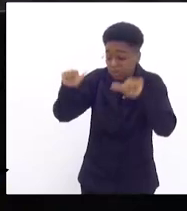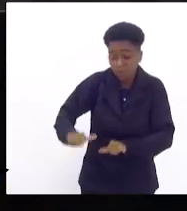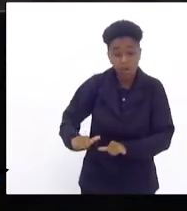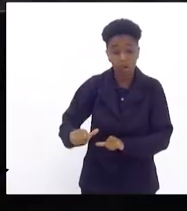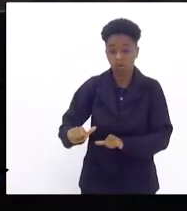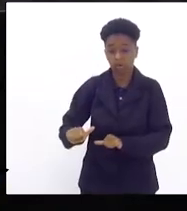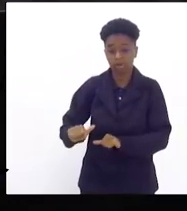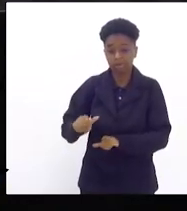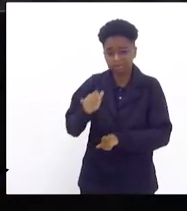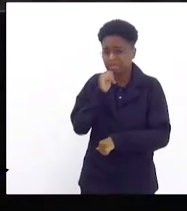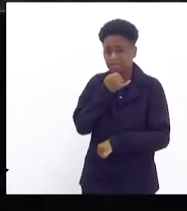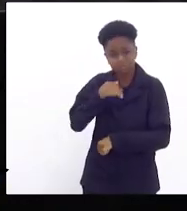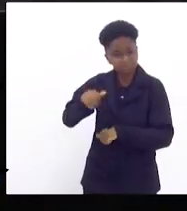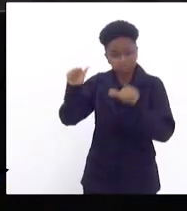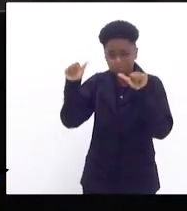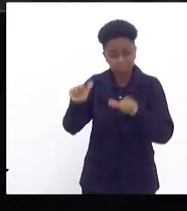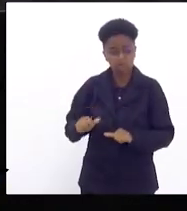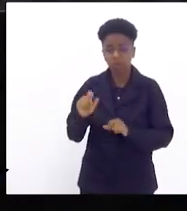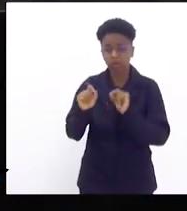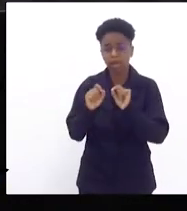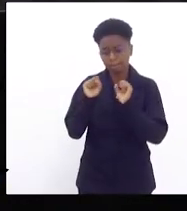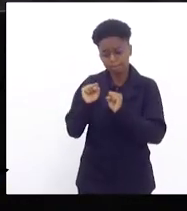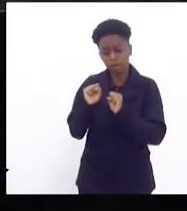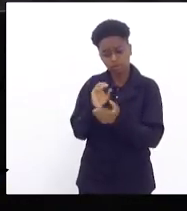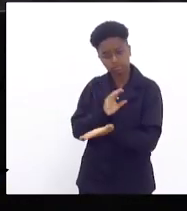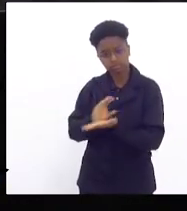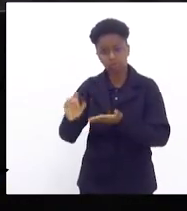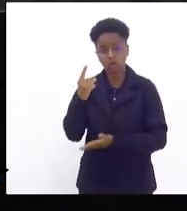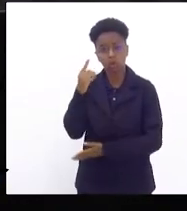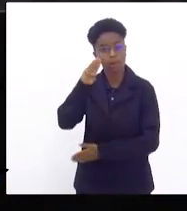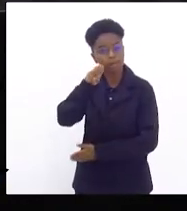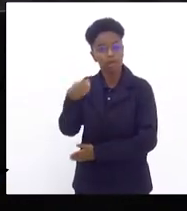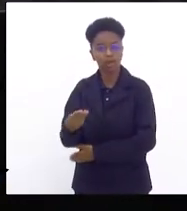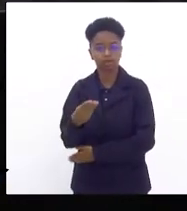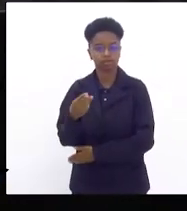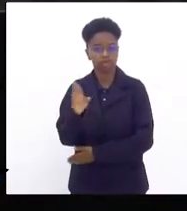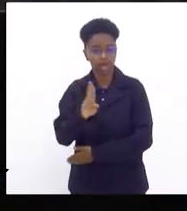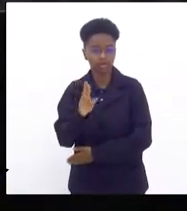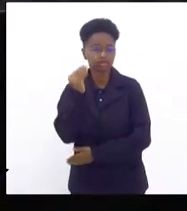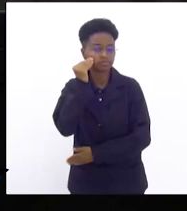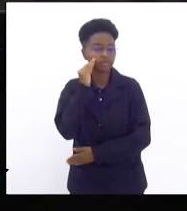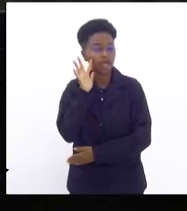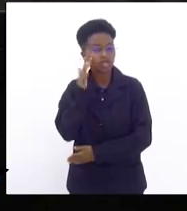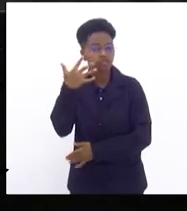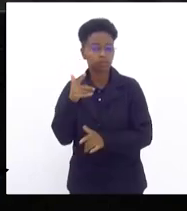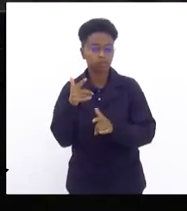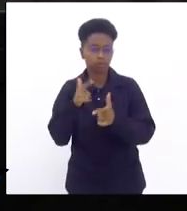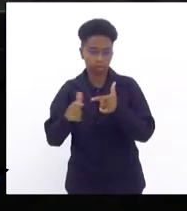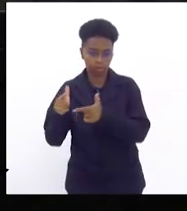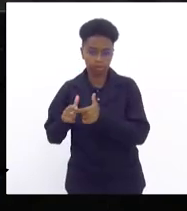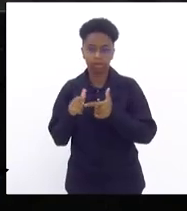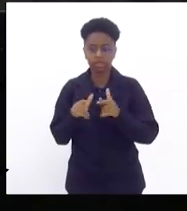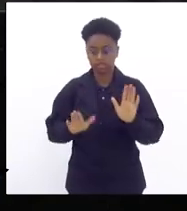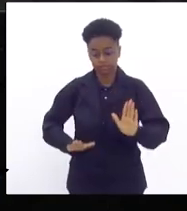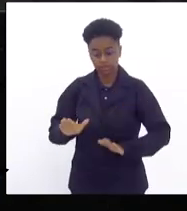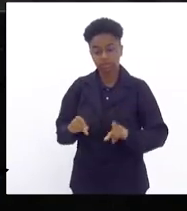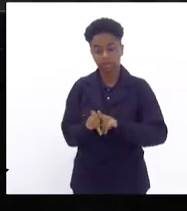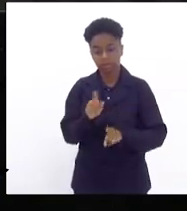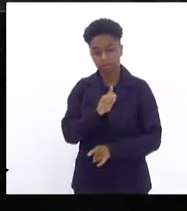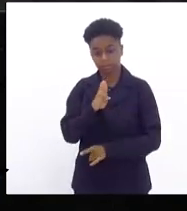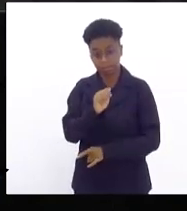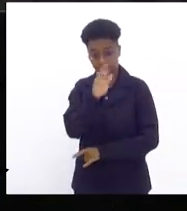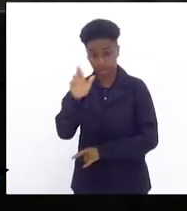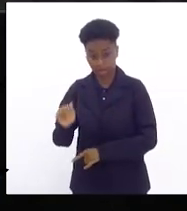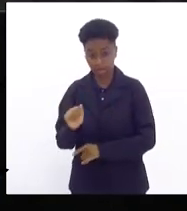do estado ele pode investir sim um milhão de reais para resolver o problema lagunar das lagoas da Barra e de Jacarepaguá mas ele também poderia